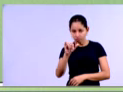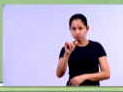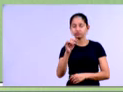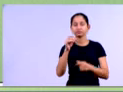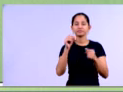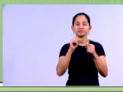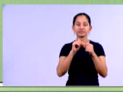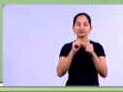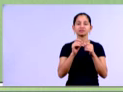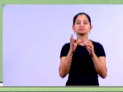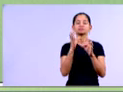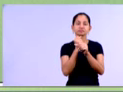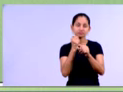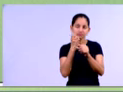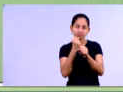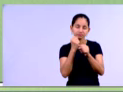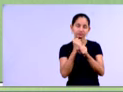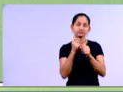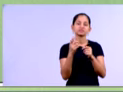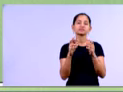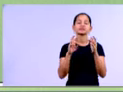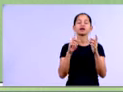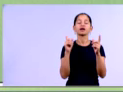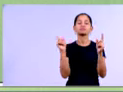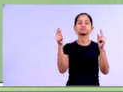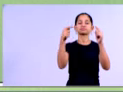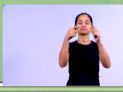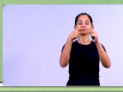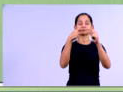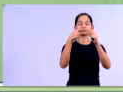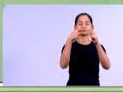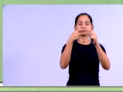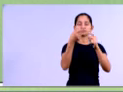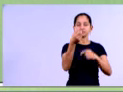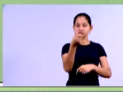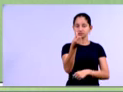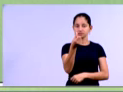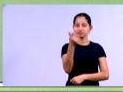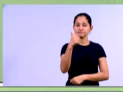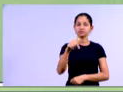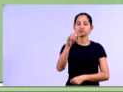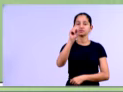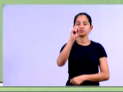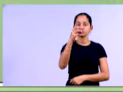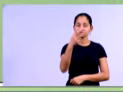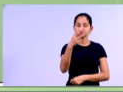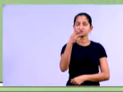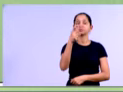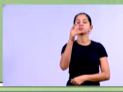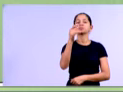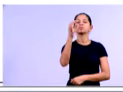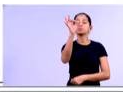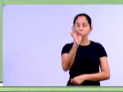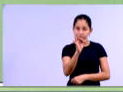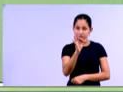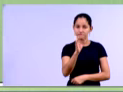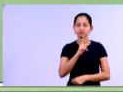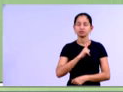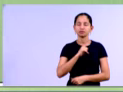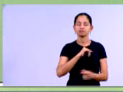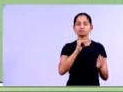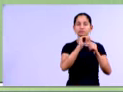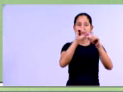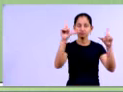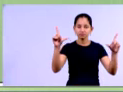líquida e multiplicar por 100. Vamos encontrar 6,33% como análise vertical, ok? No slide seguinte,